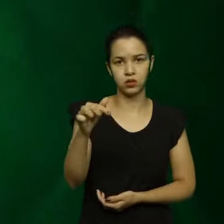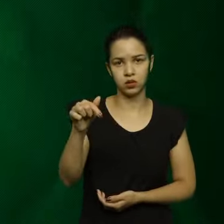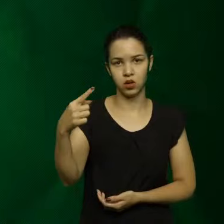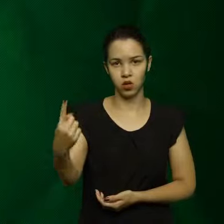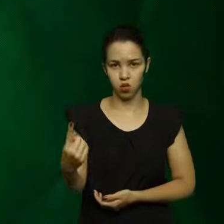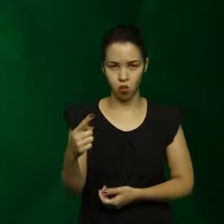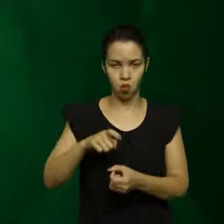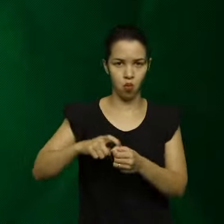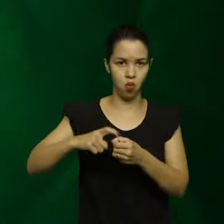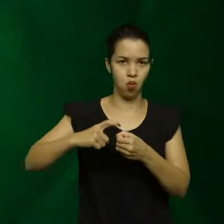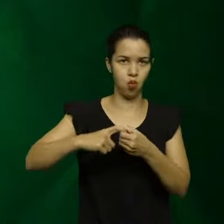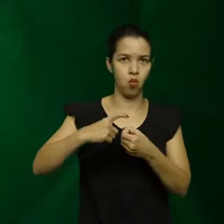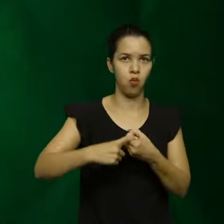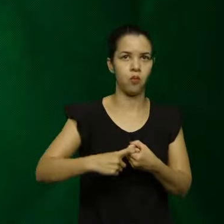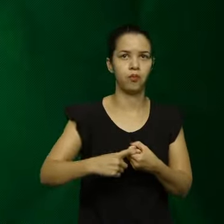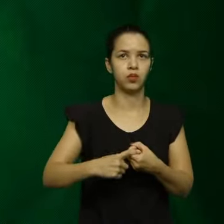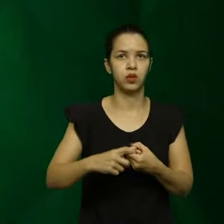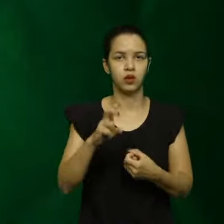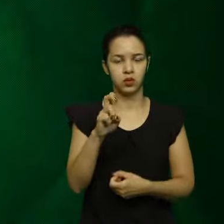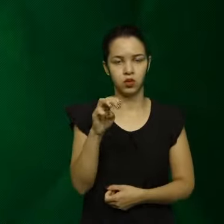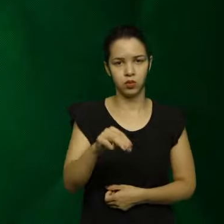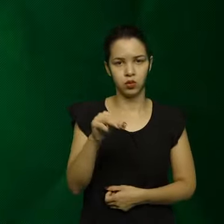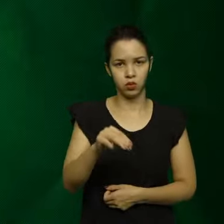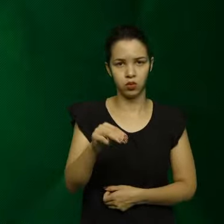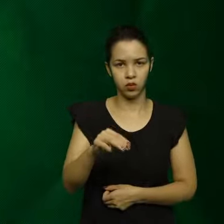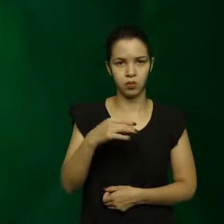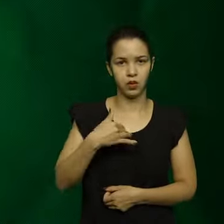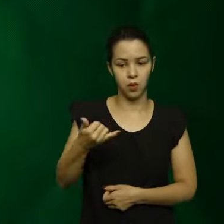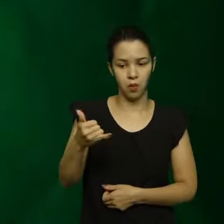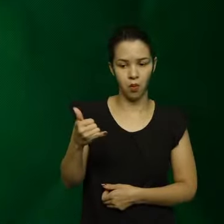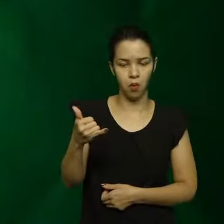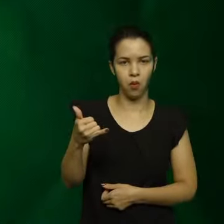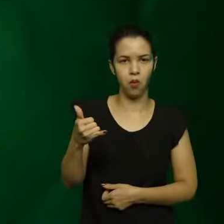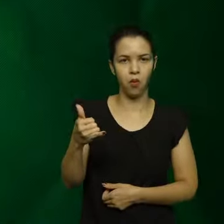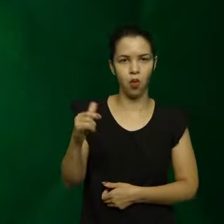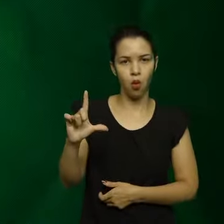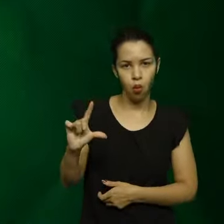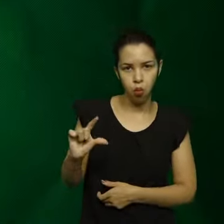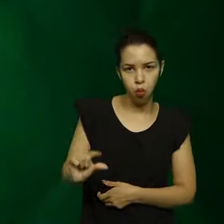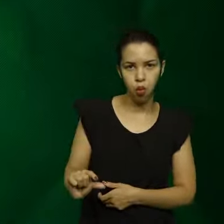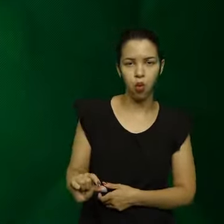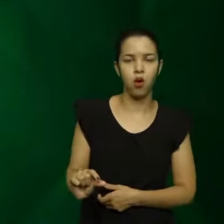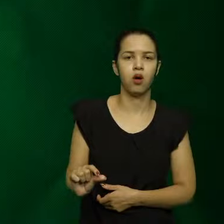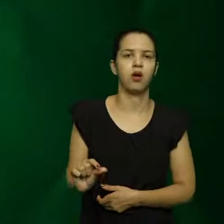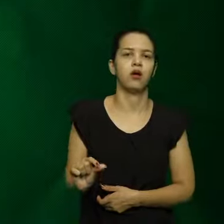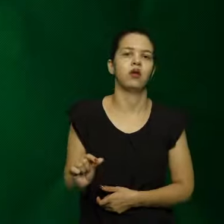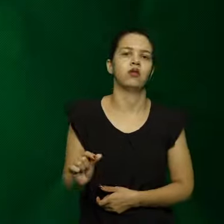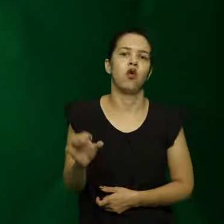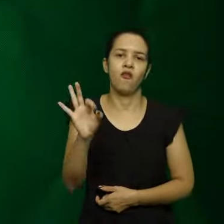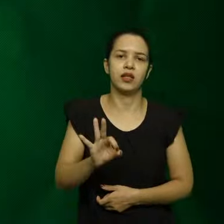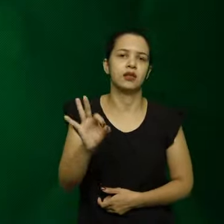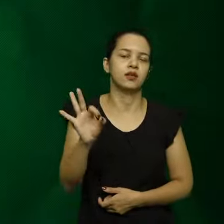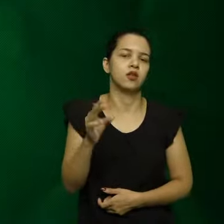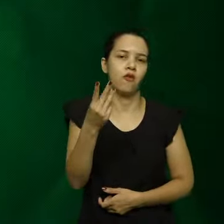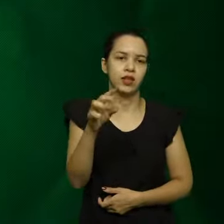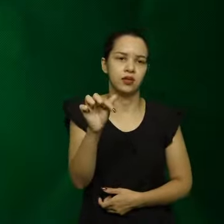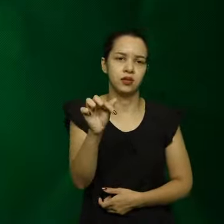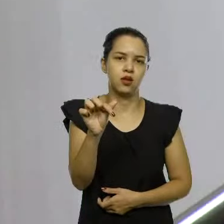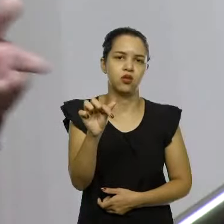Na hora, há cinco minutos atrás, minha bateria estava acabando lá no 3%. 97% online. Não tem medo de internet.